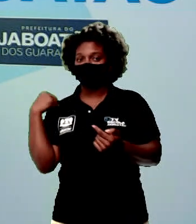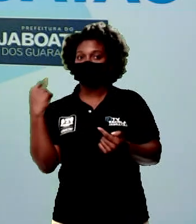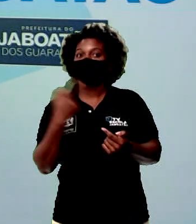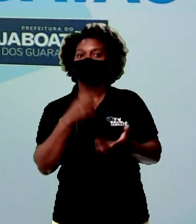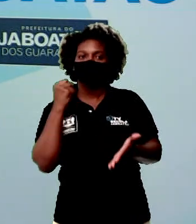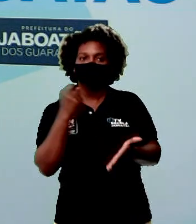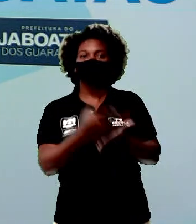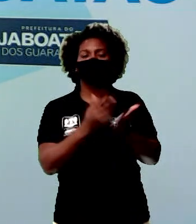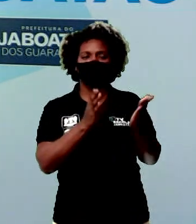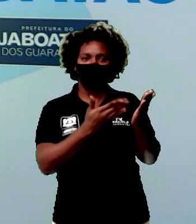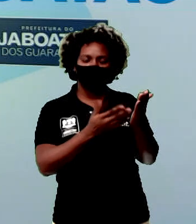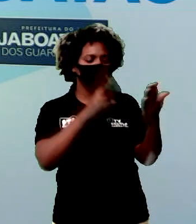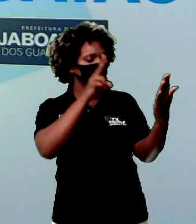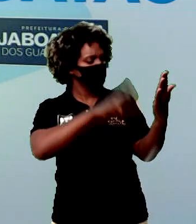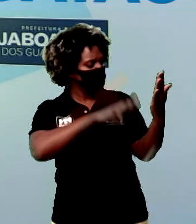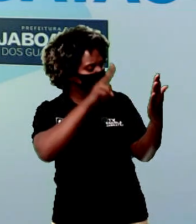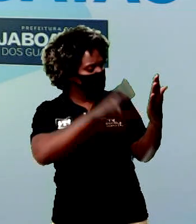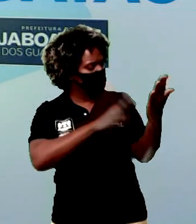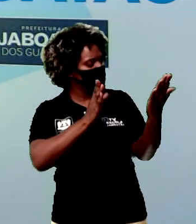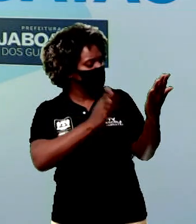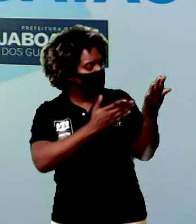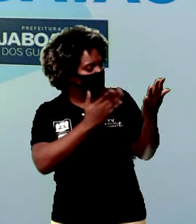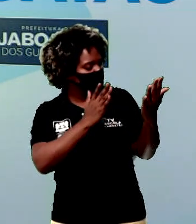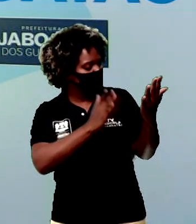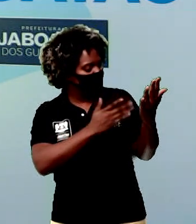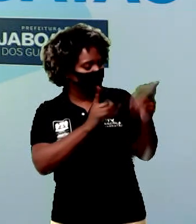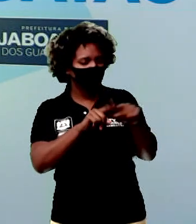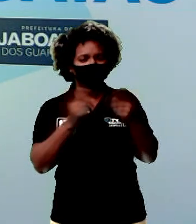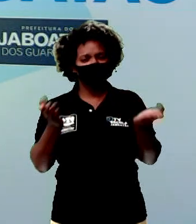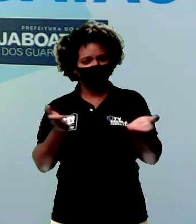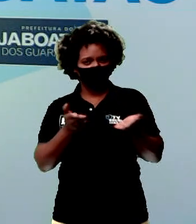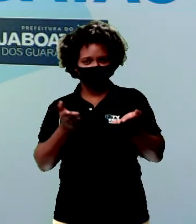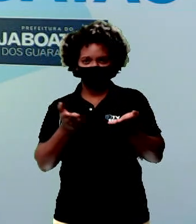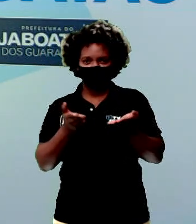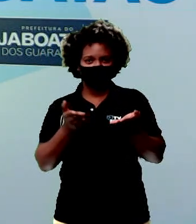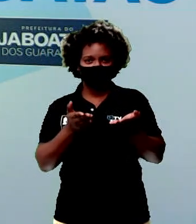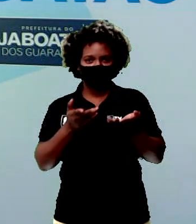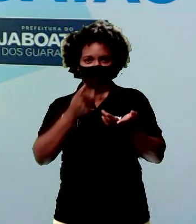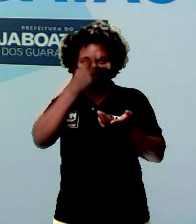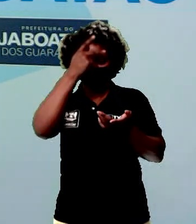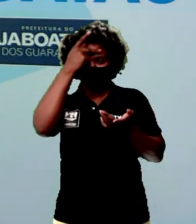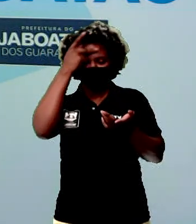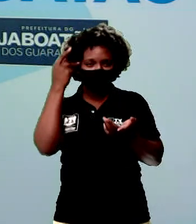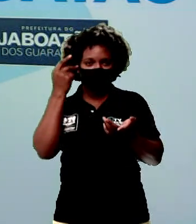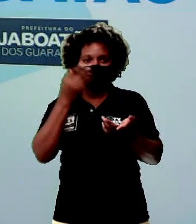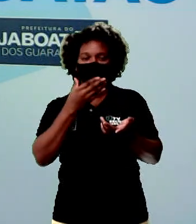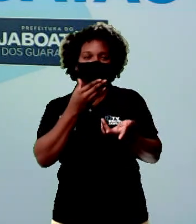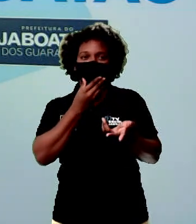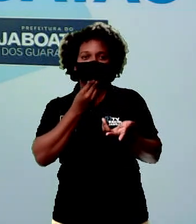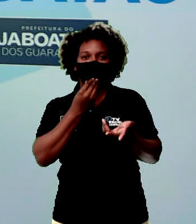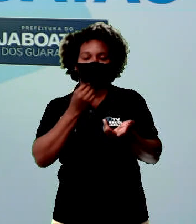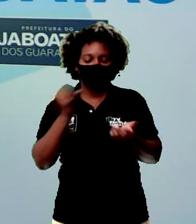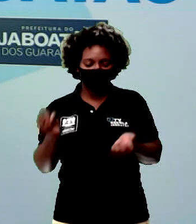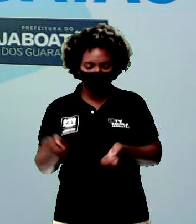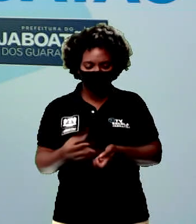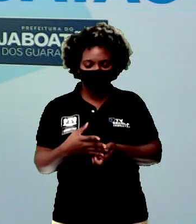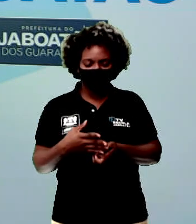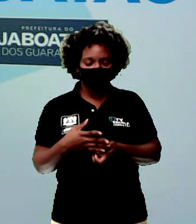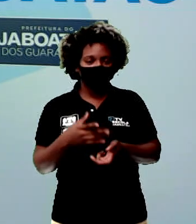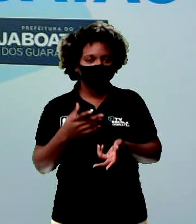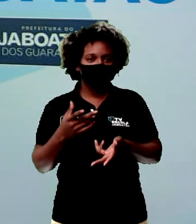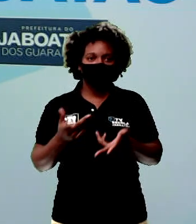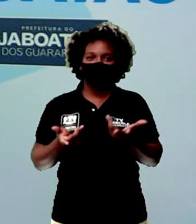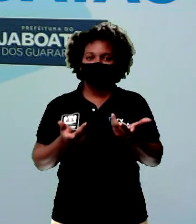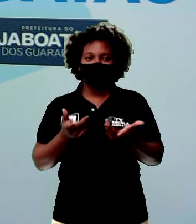a gente lia as várias páginas. Hoje, o homem moderno não tem muito tempo de estar pegando um livro